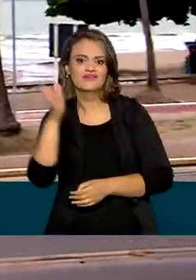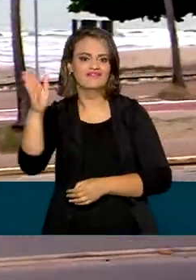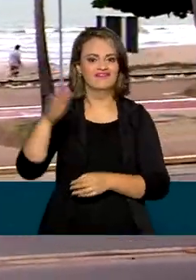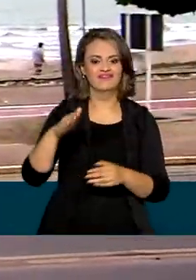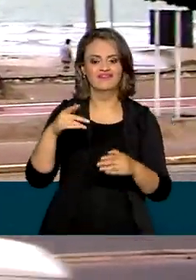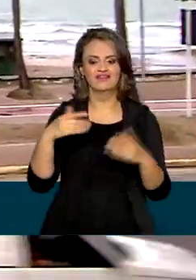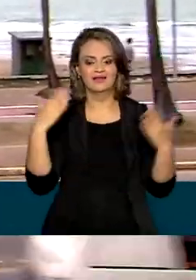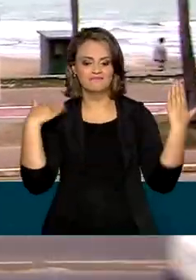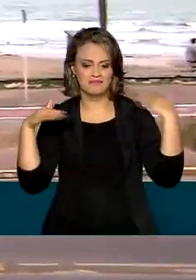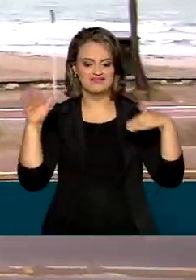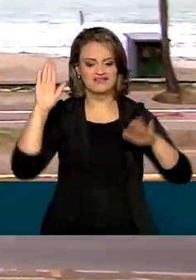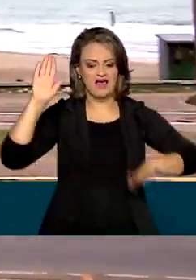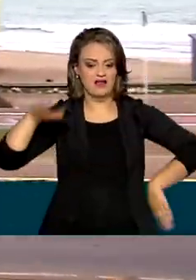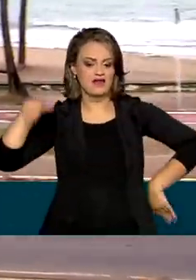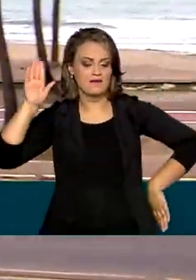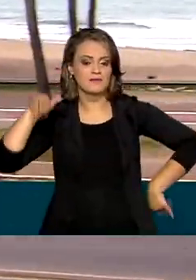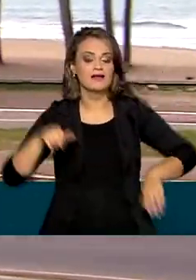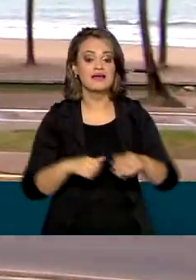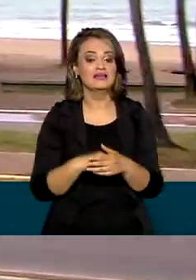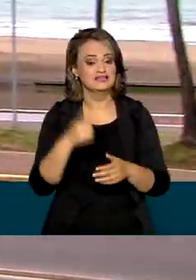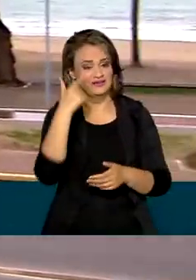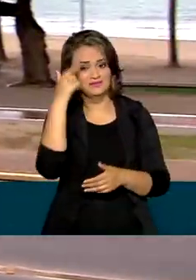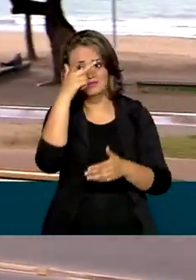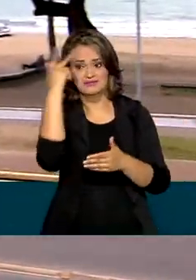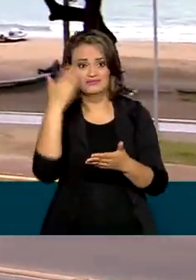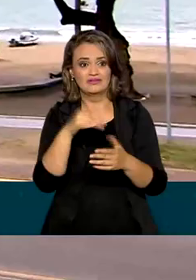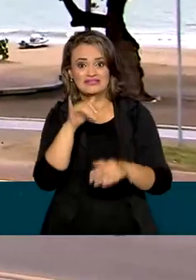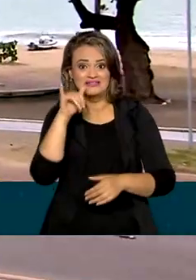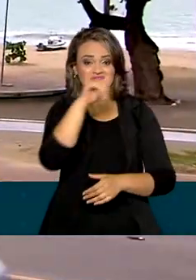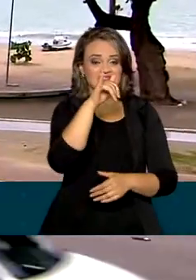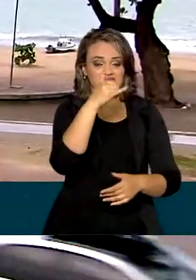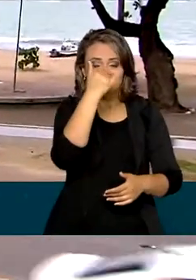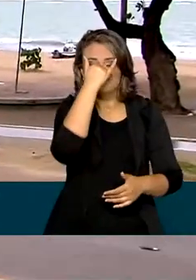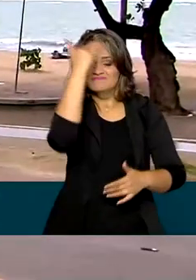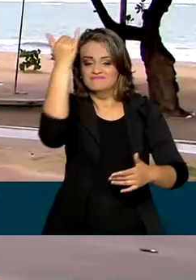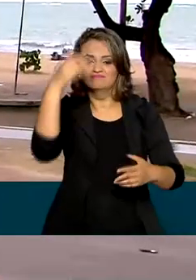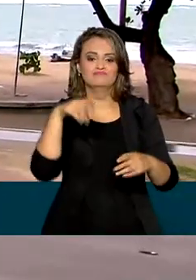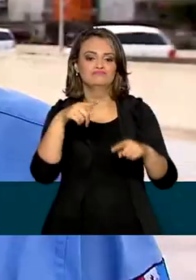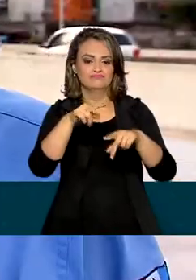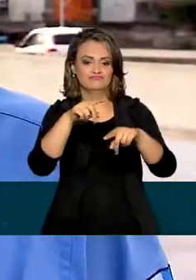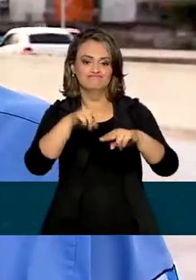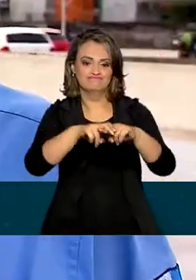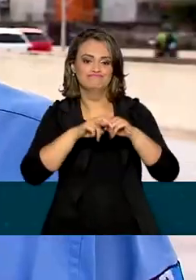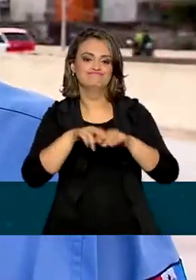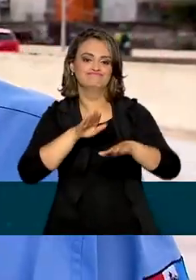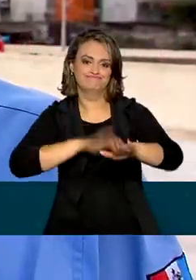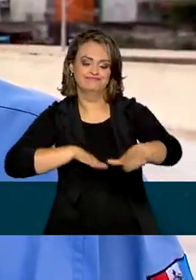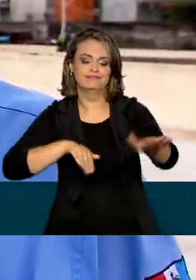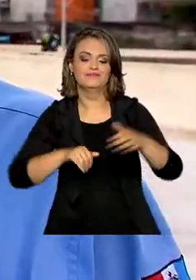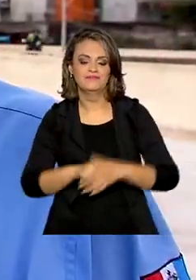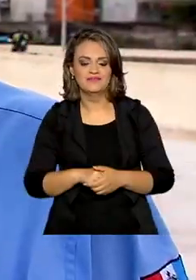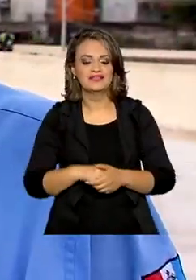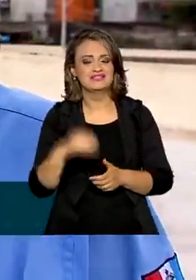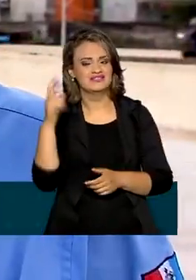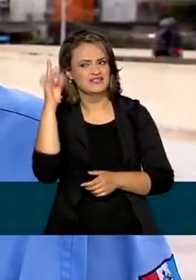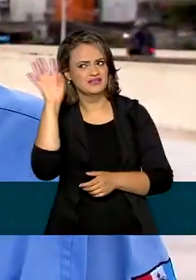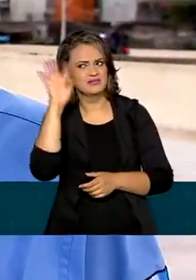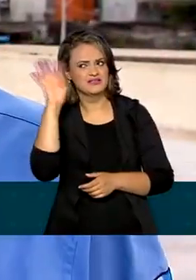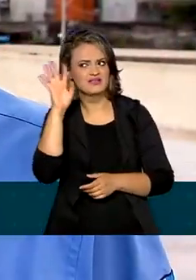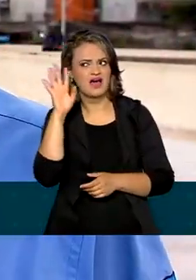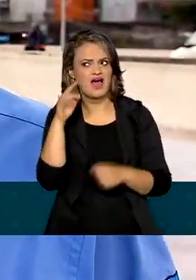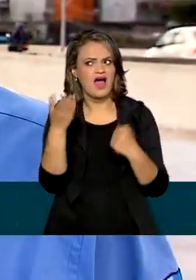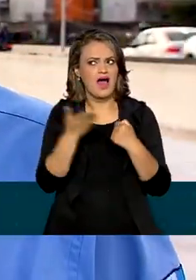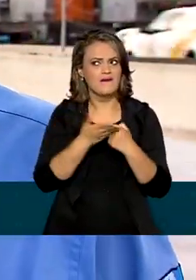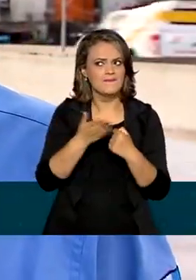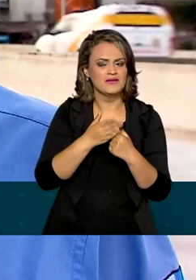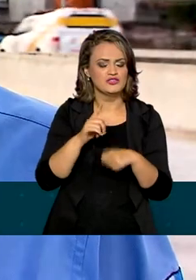as praias da região. E já viu muita gente perder o voo por causa do trânsito. Você tem sempre que calcular a média